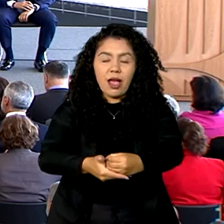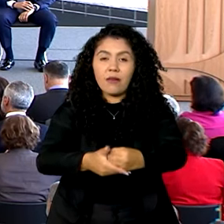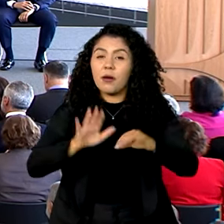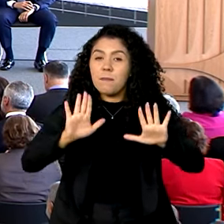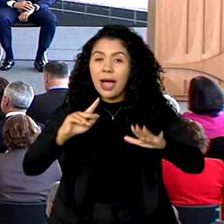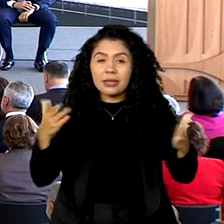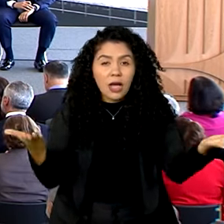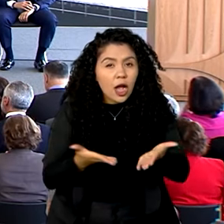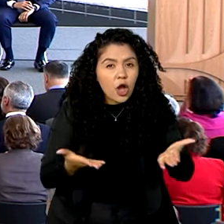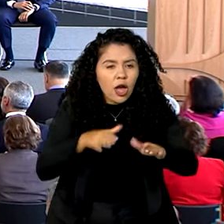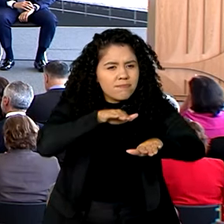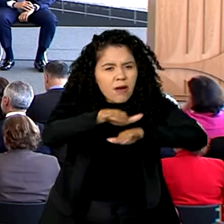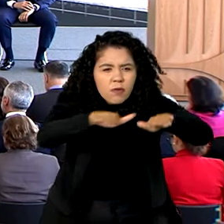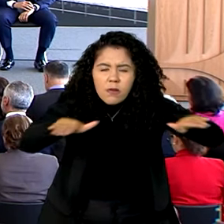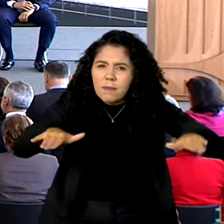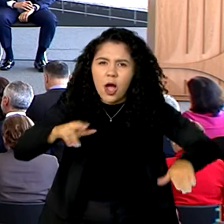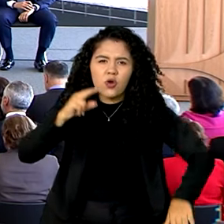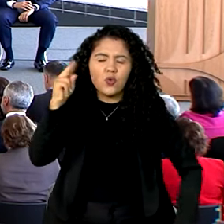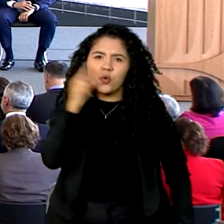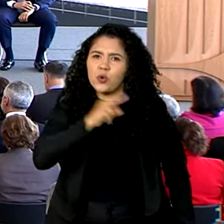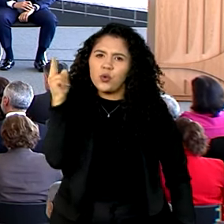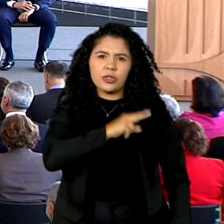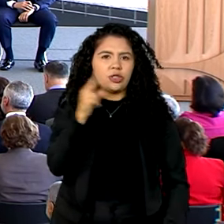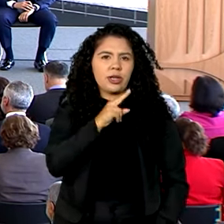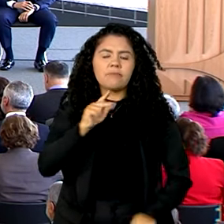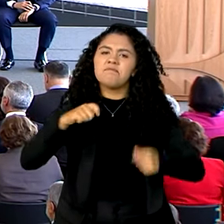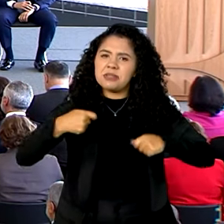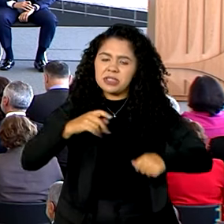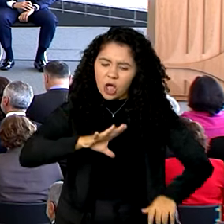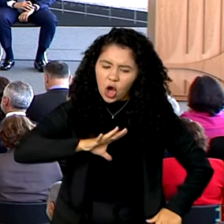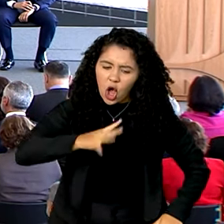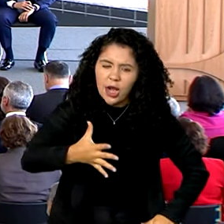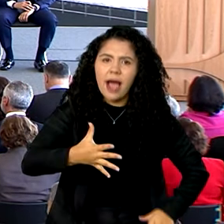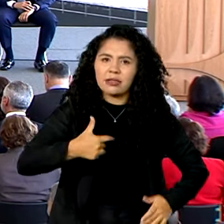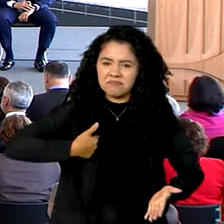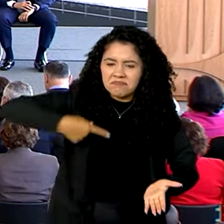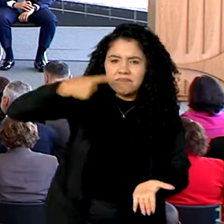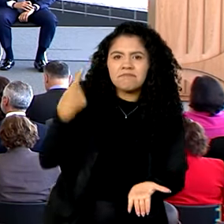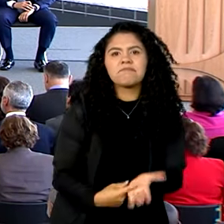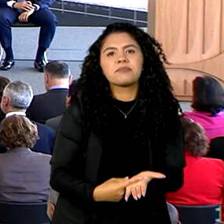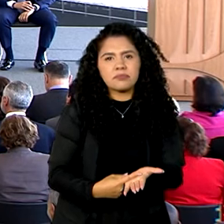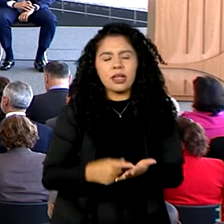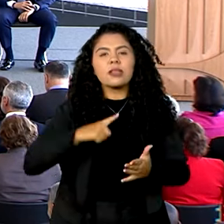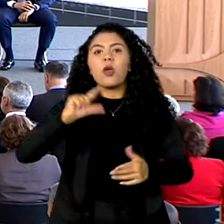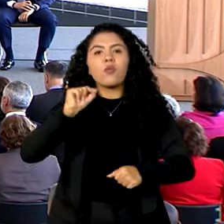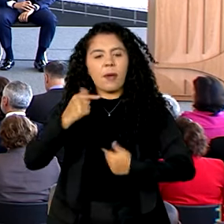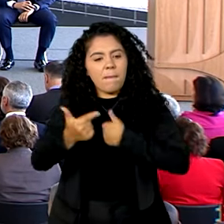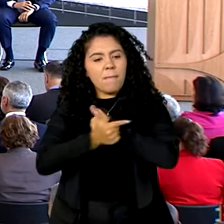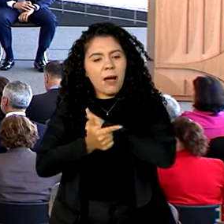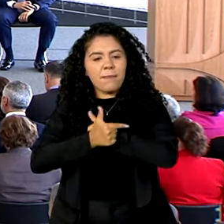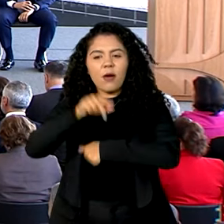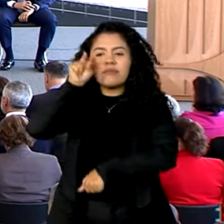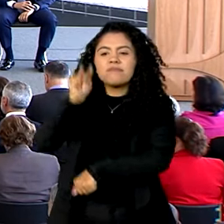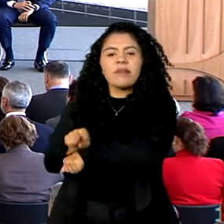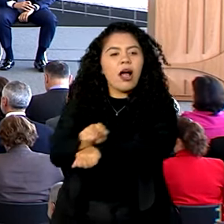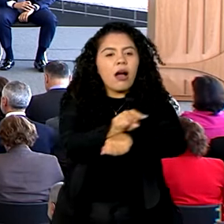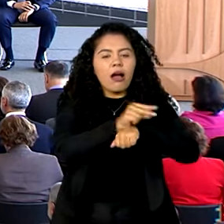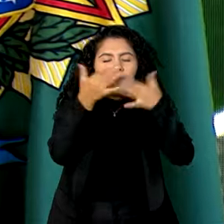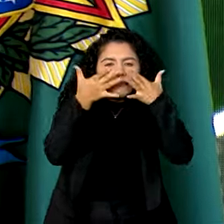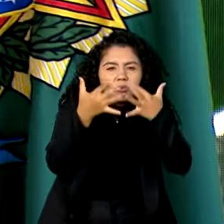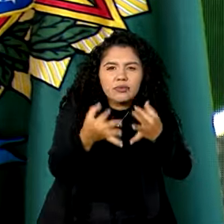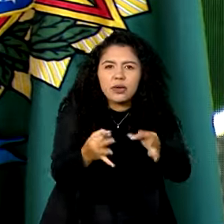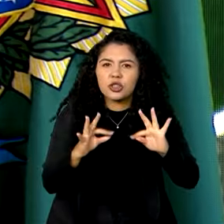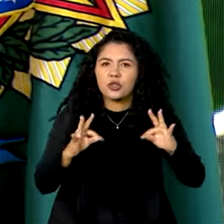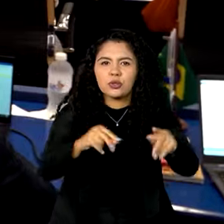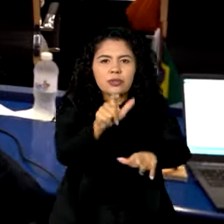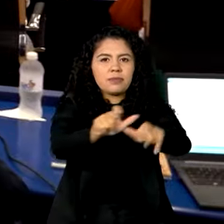assumir com coragem e determinação o papel de guardião da vida em todas as